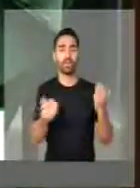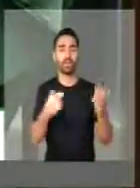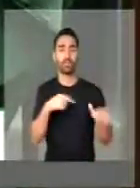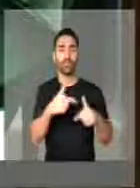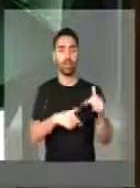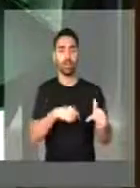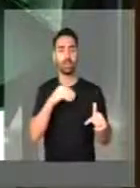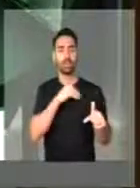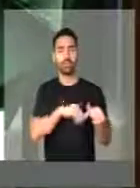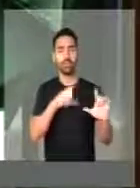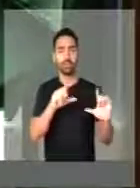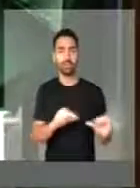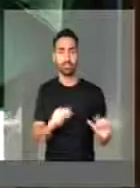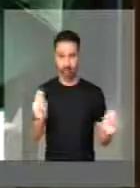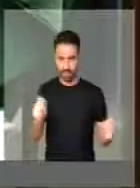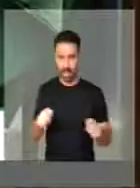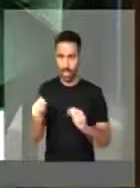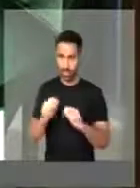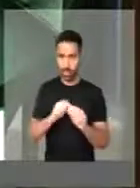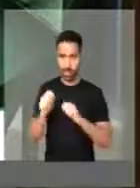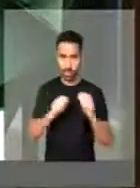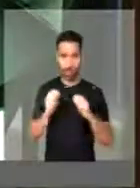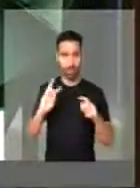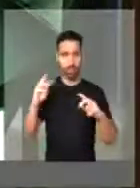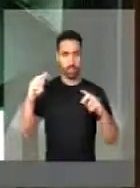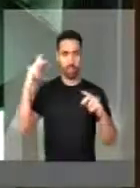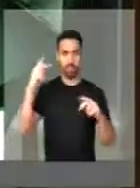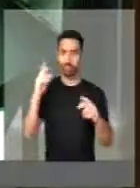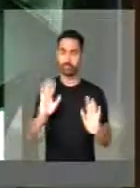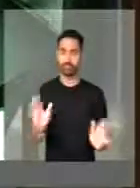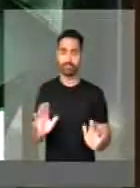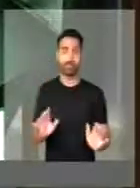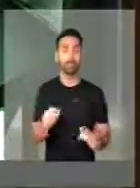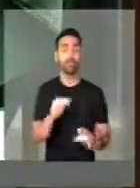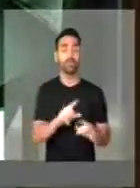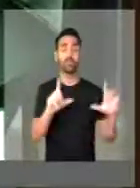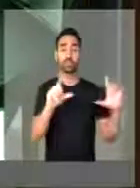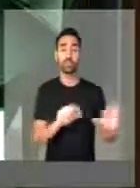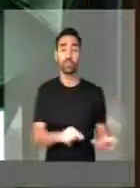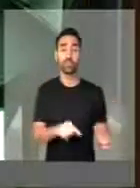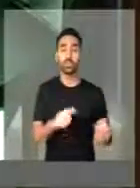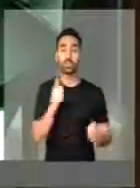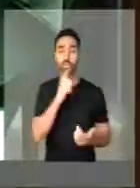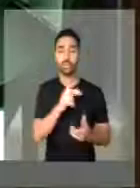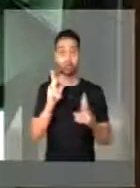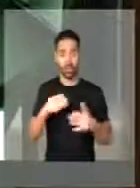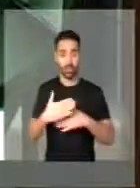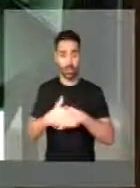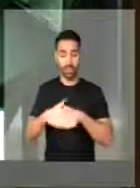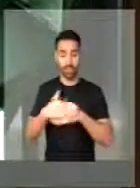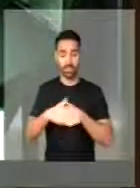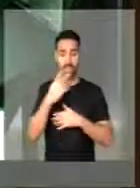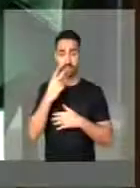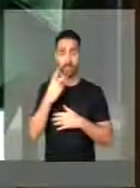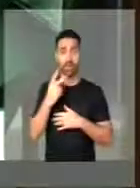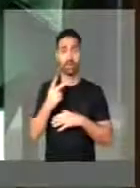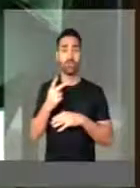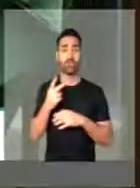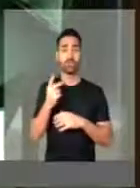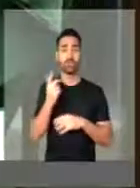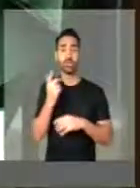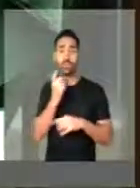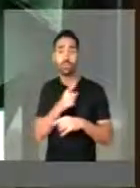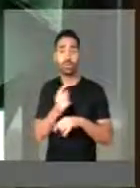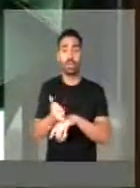salários e a economia continua? Você reduz, como disse hoje um taxista, a qualidade da produção,